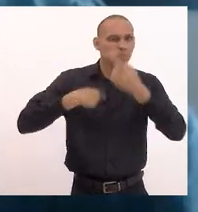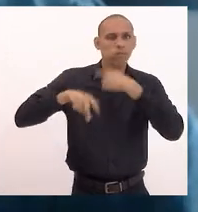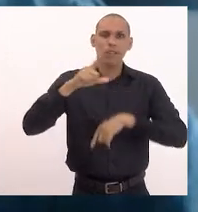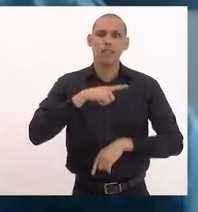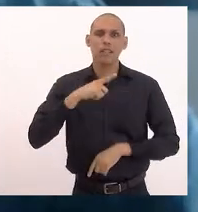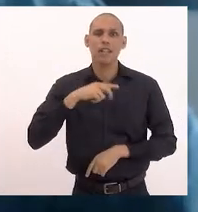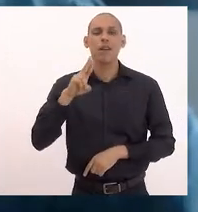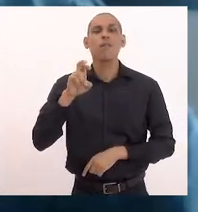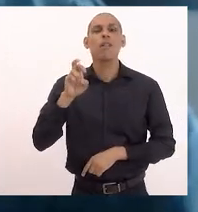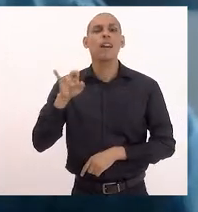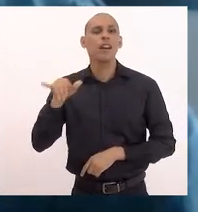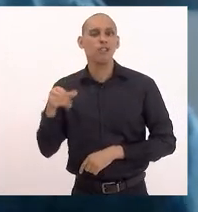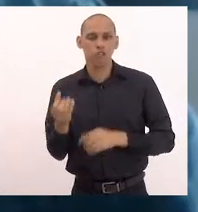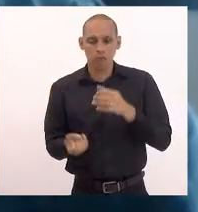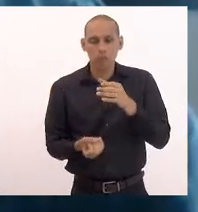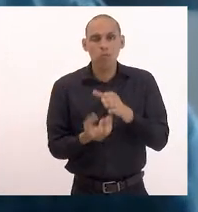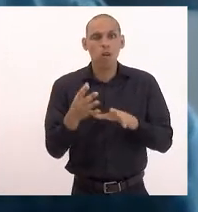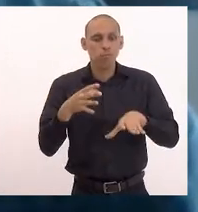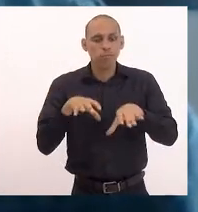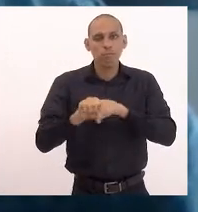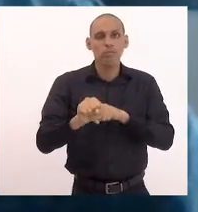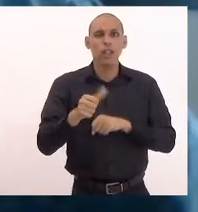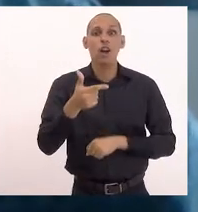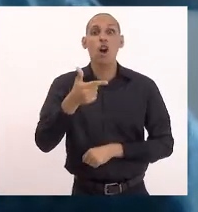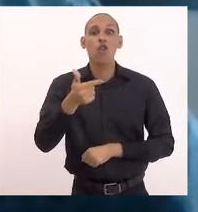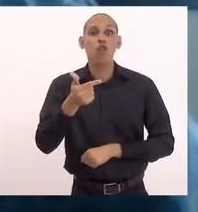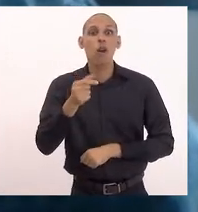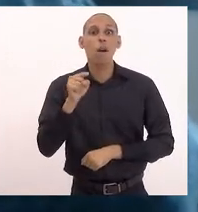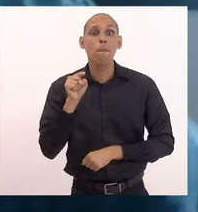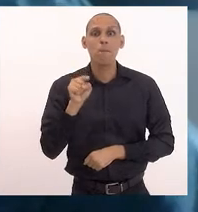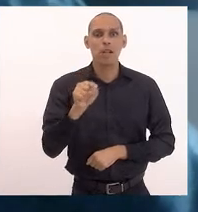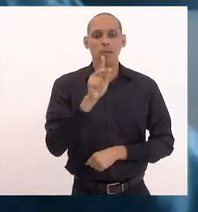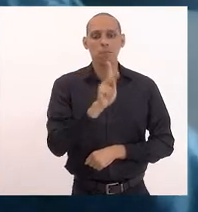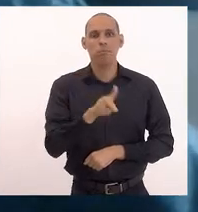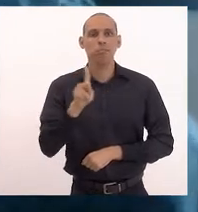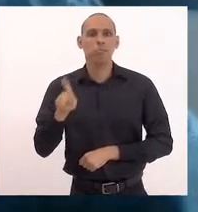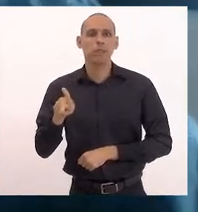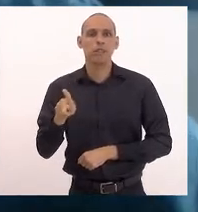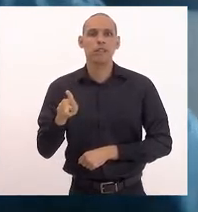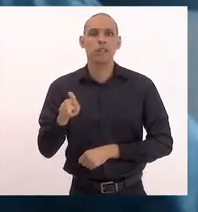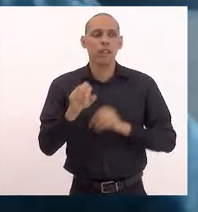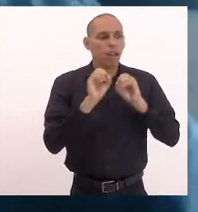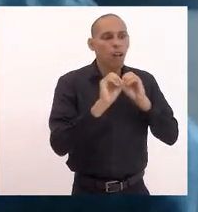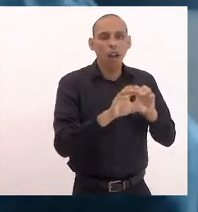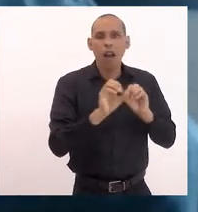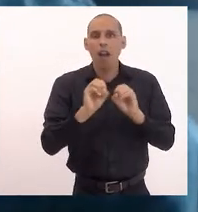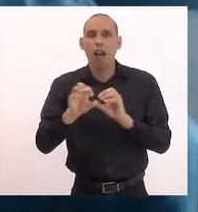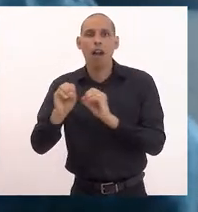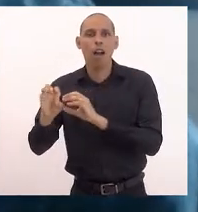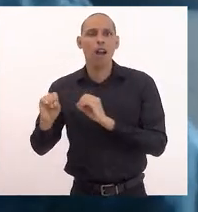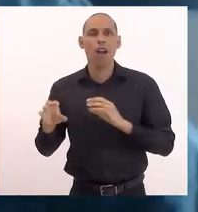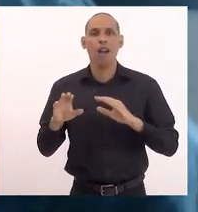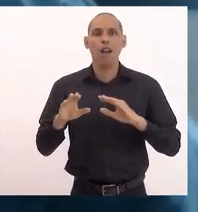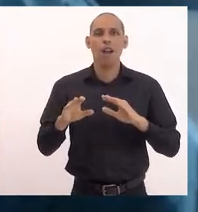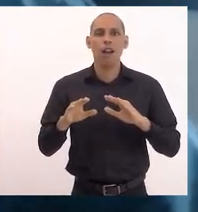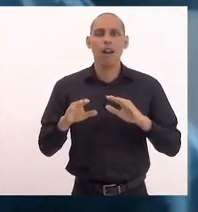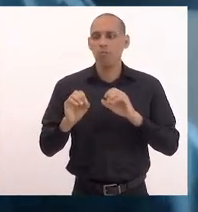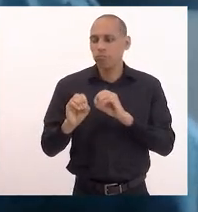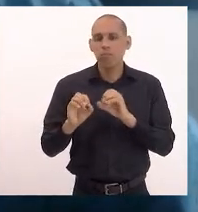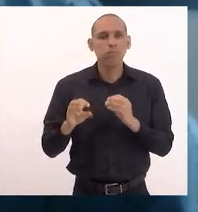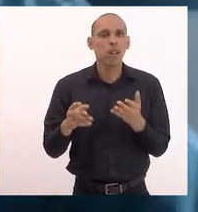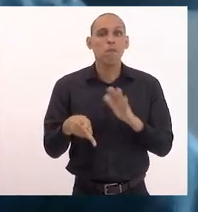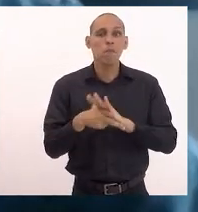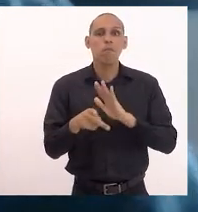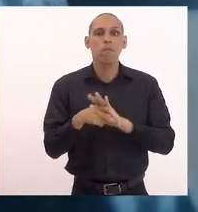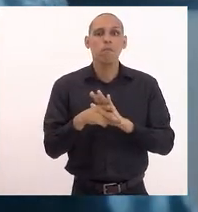12 mil professores para darem educação ambiental à escola pública ao longo de